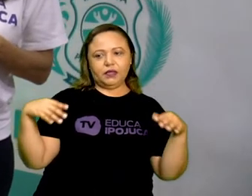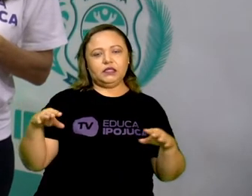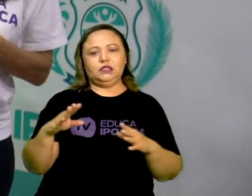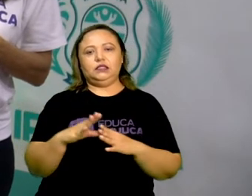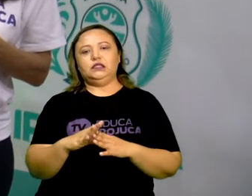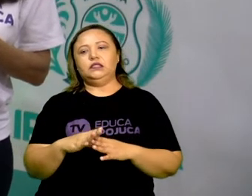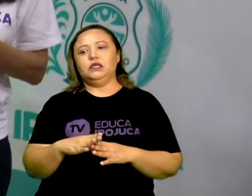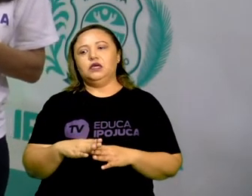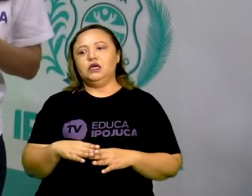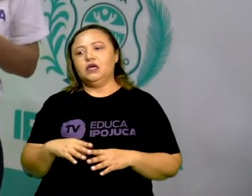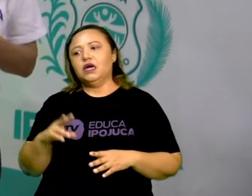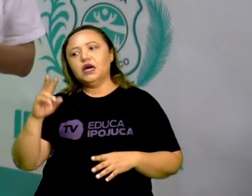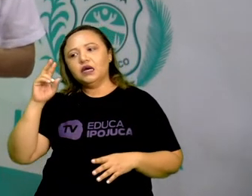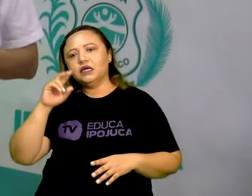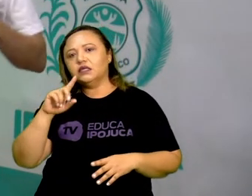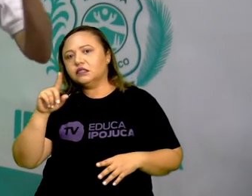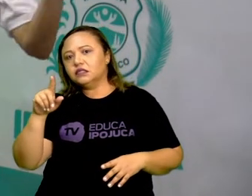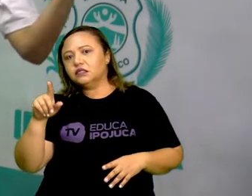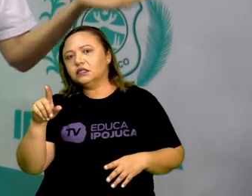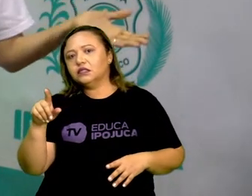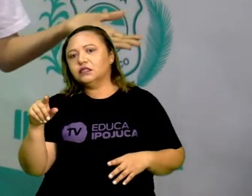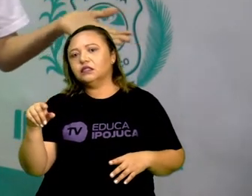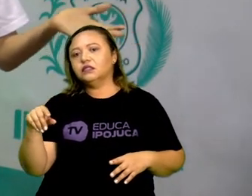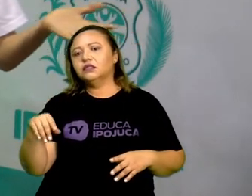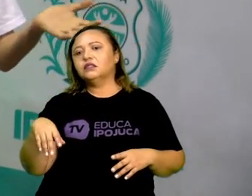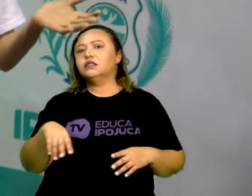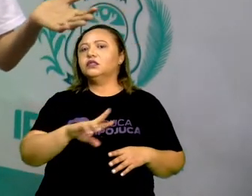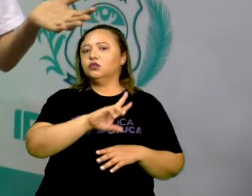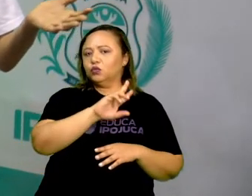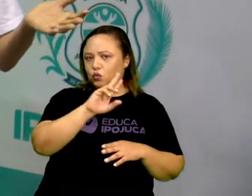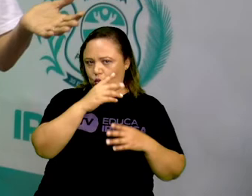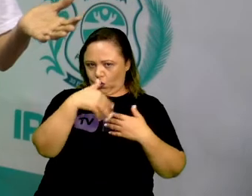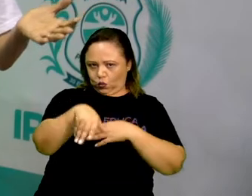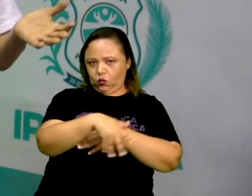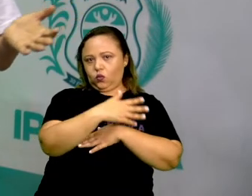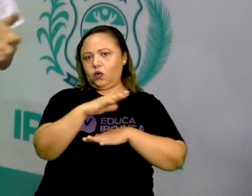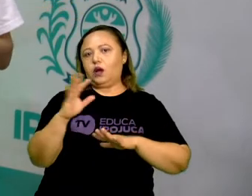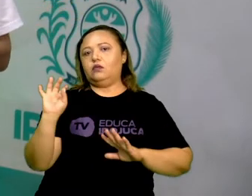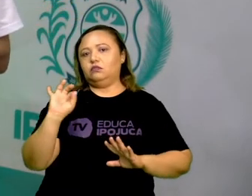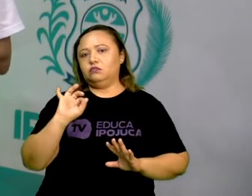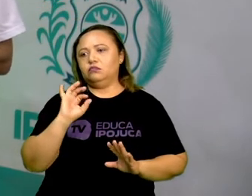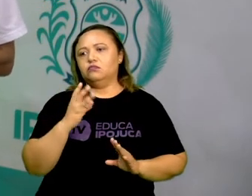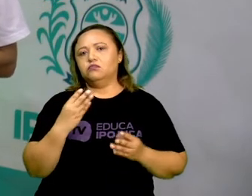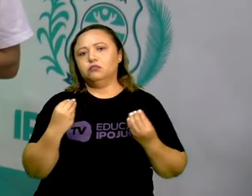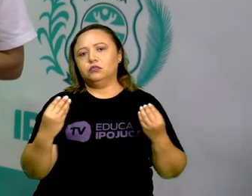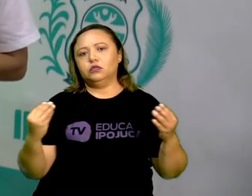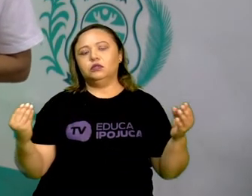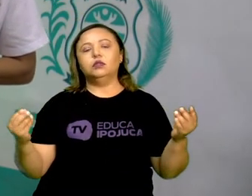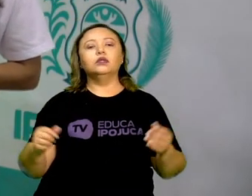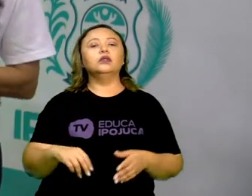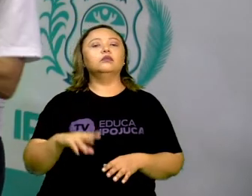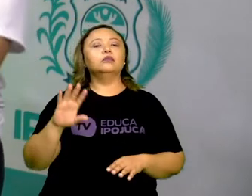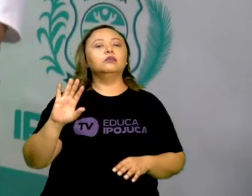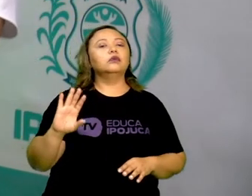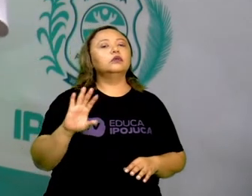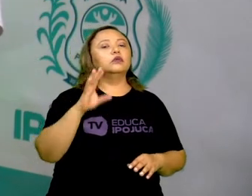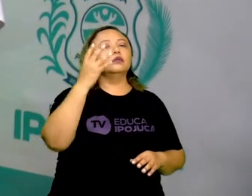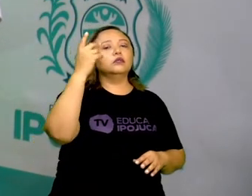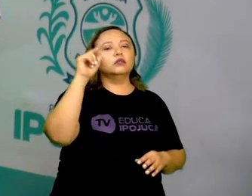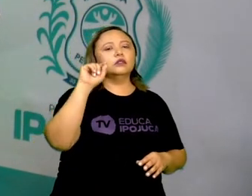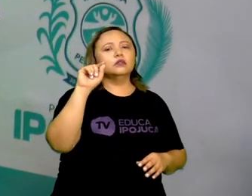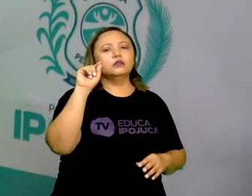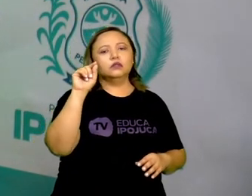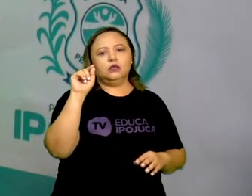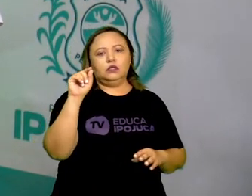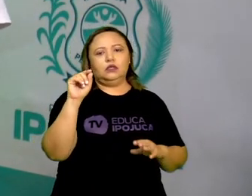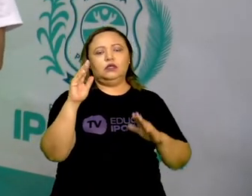eles têm diversos nomes de ruas, não é isso? E o que pode acontecer? Aconteceu alguma coisa